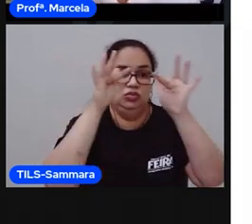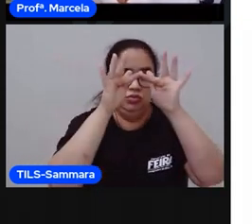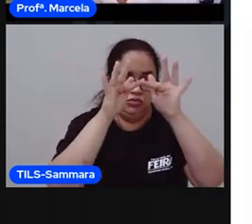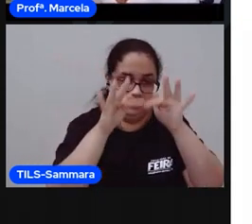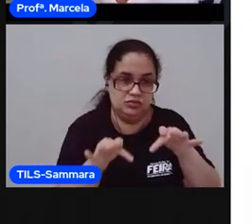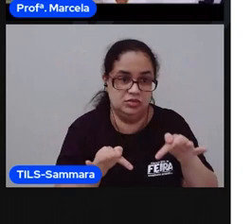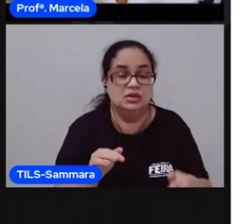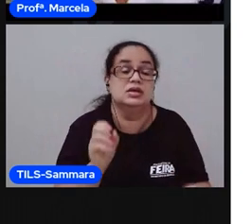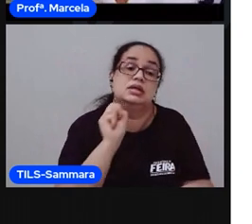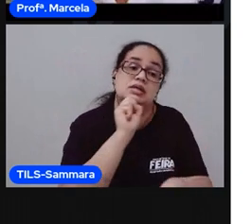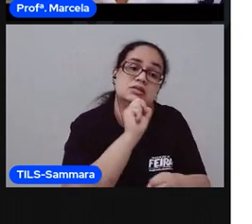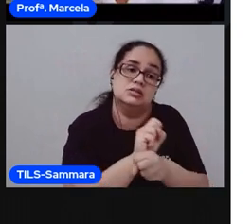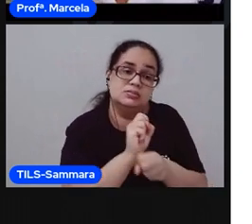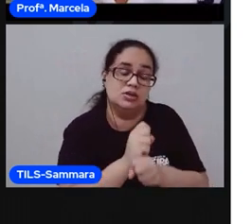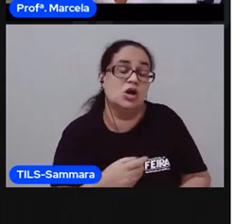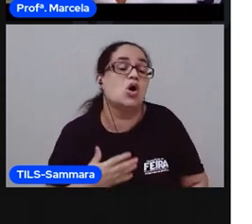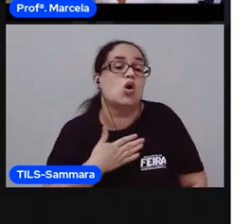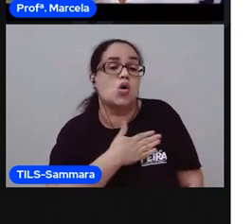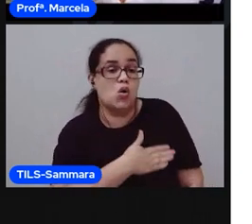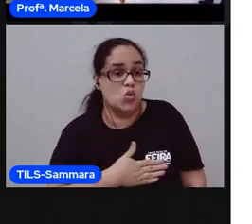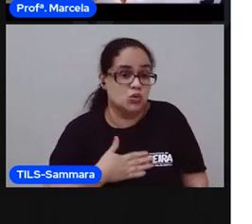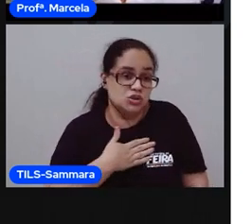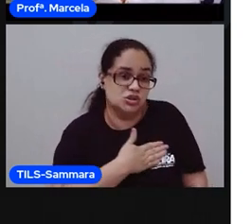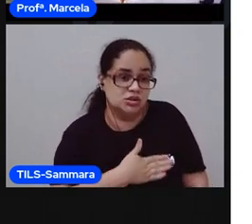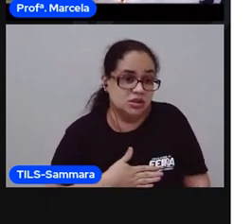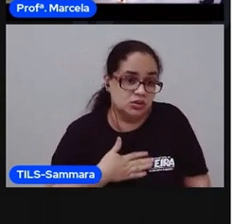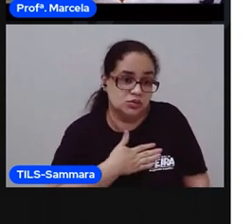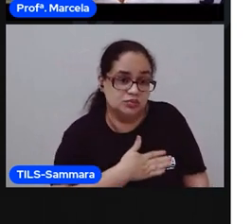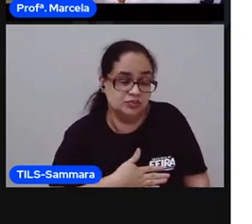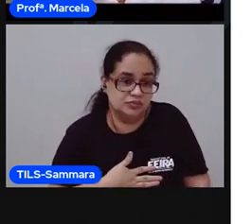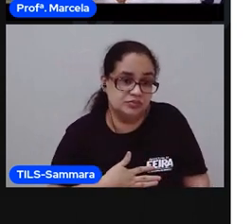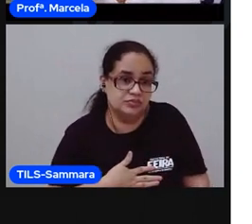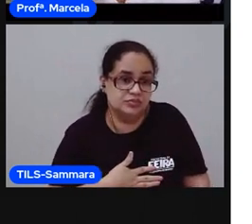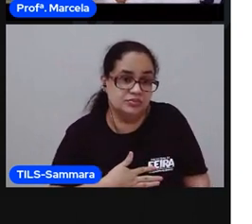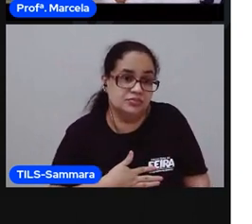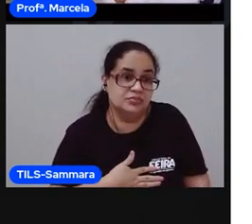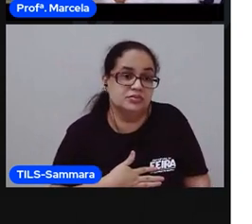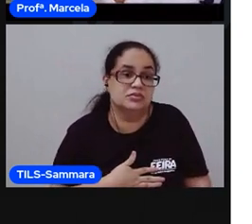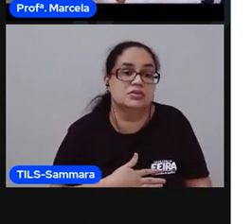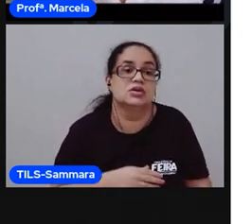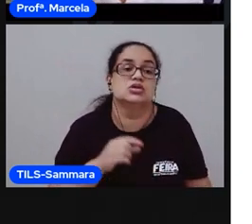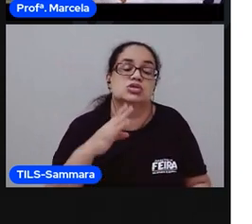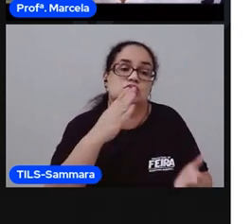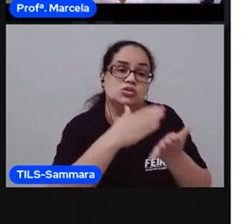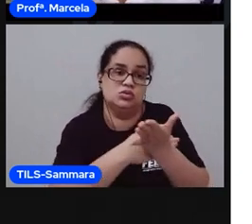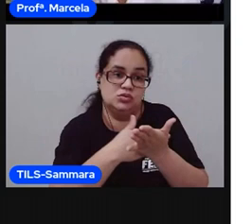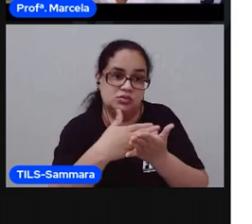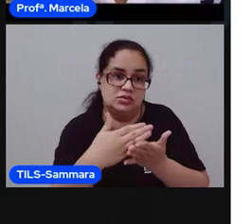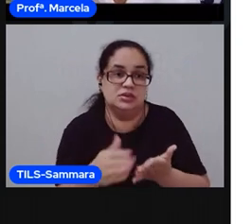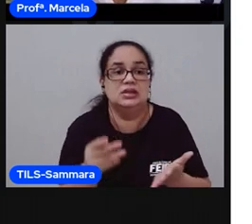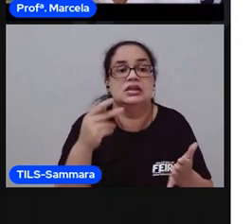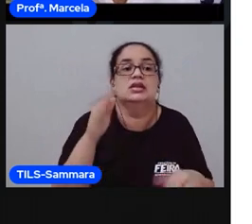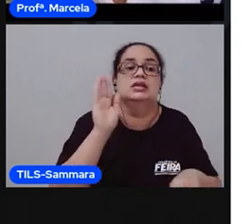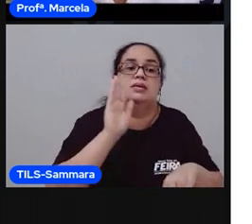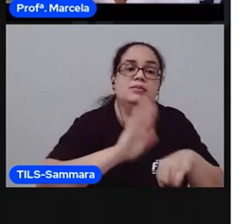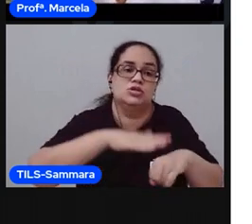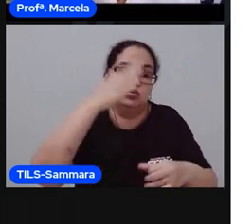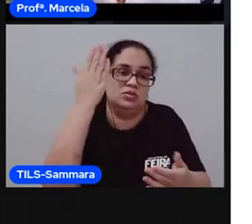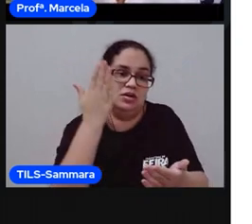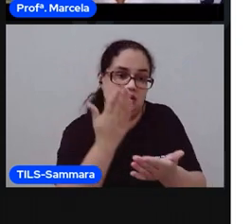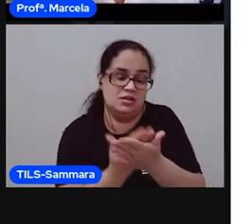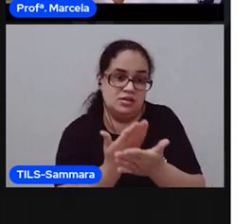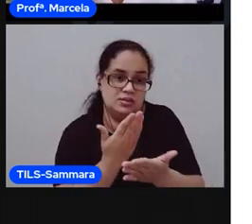Espero que você tenha gostado bastante. A gente só começou. Ainda tem mais uma aula.